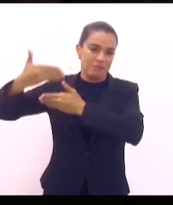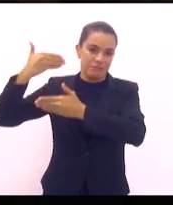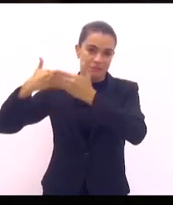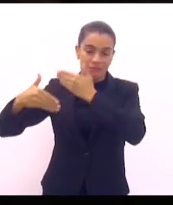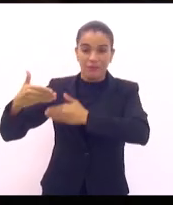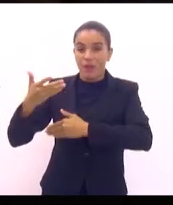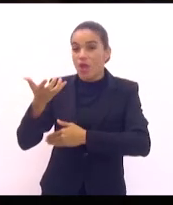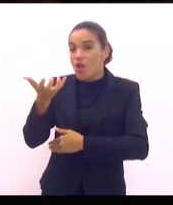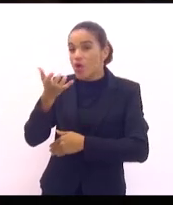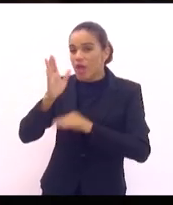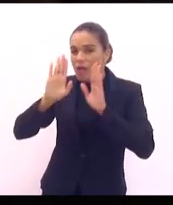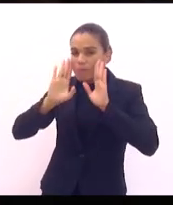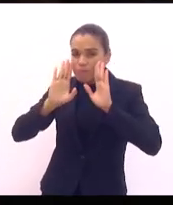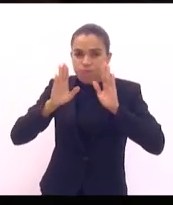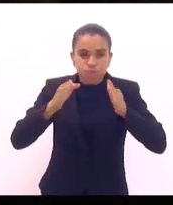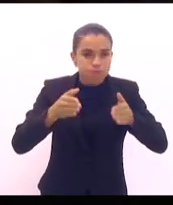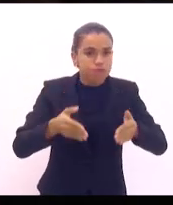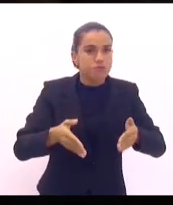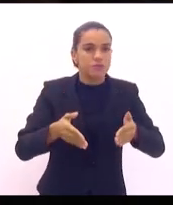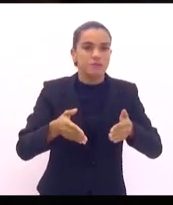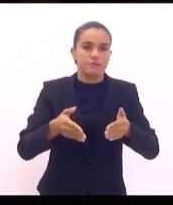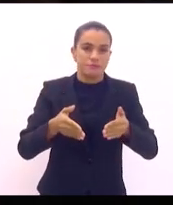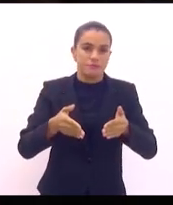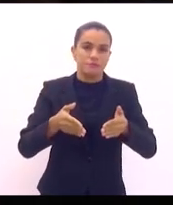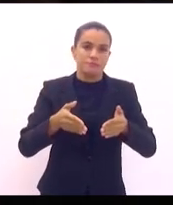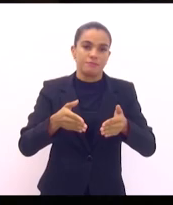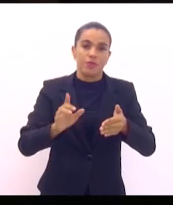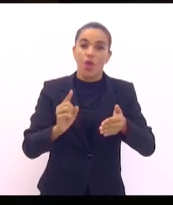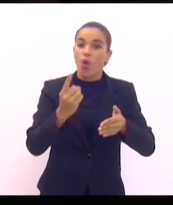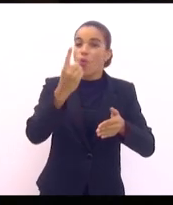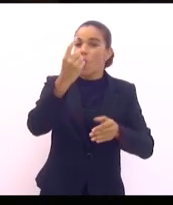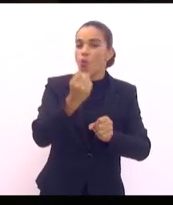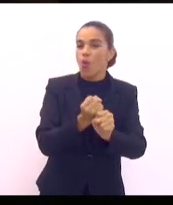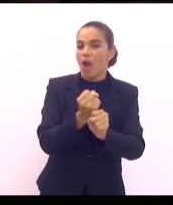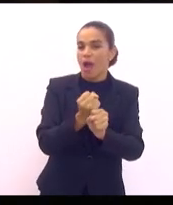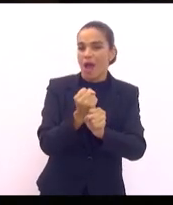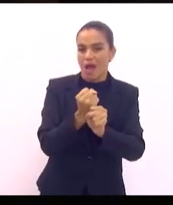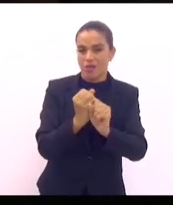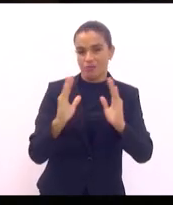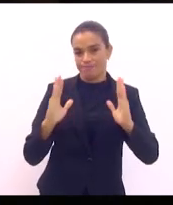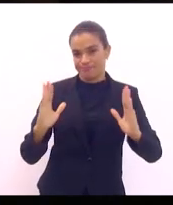Quero me voltar só a um ano atrás.